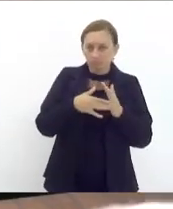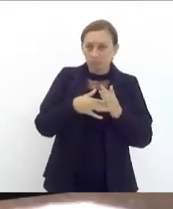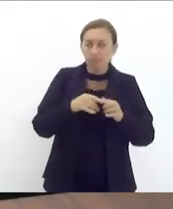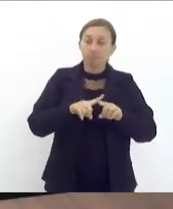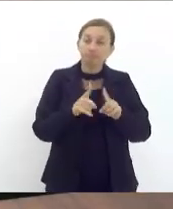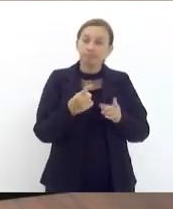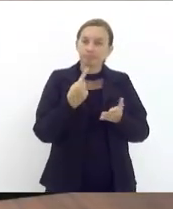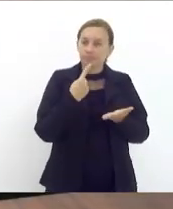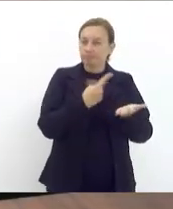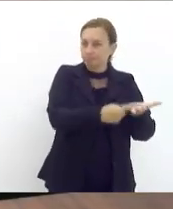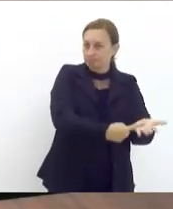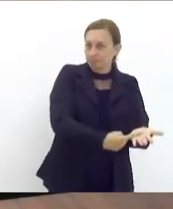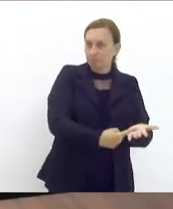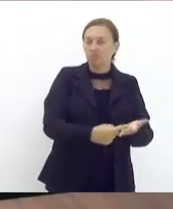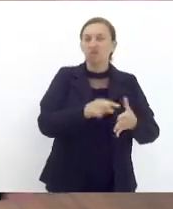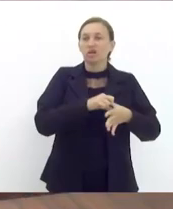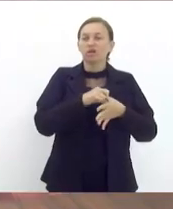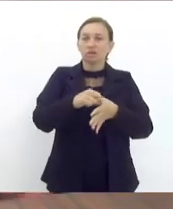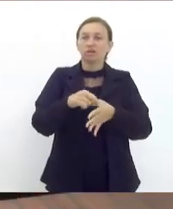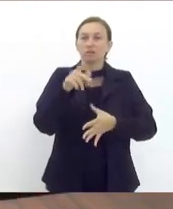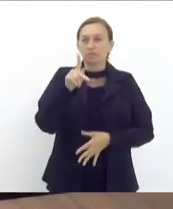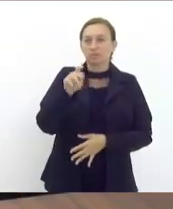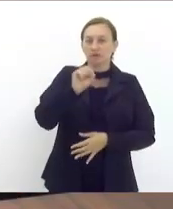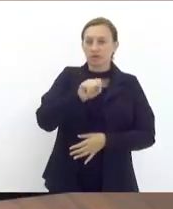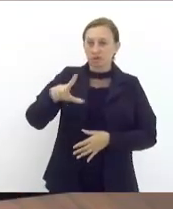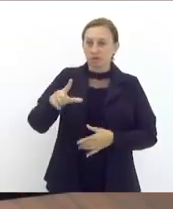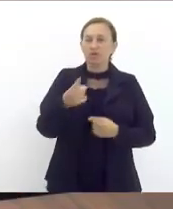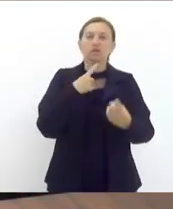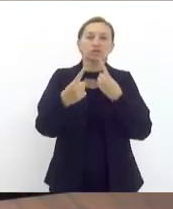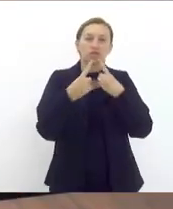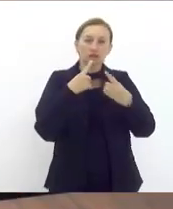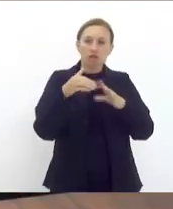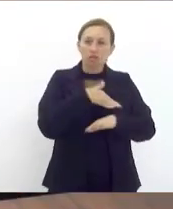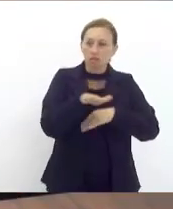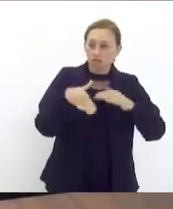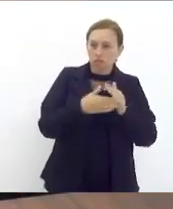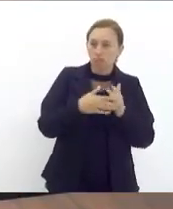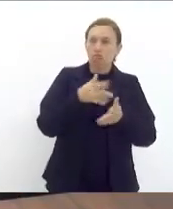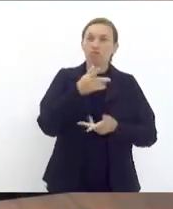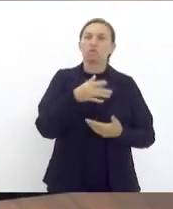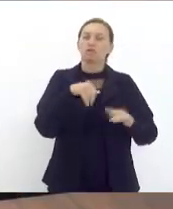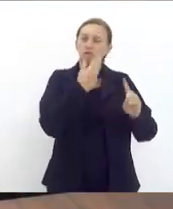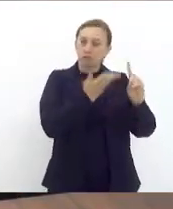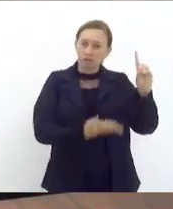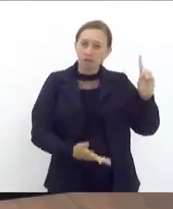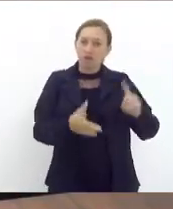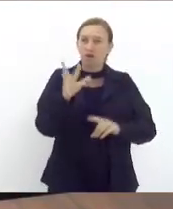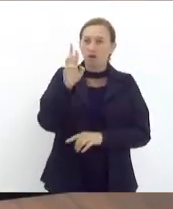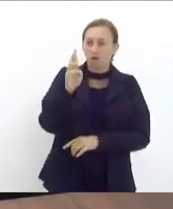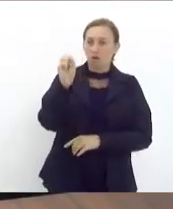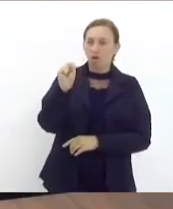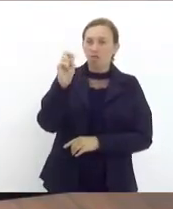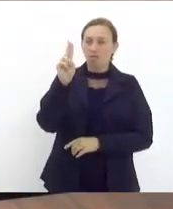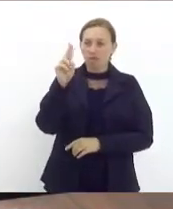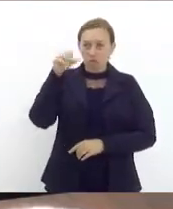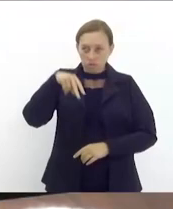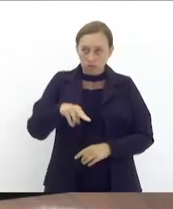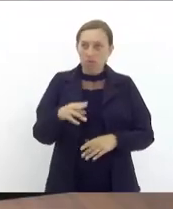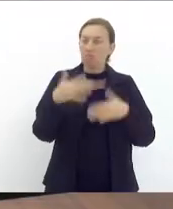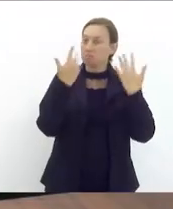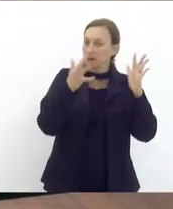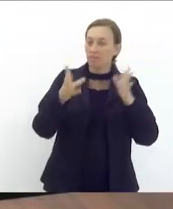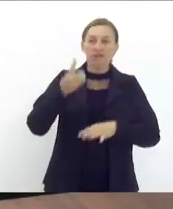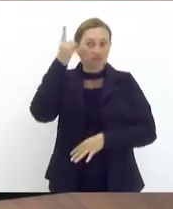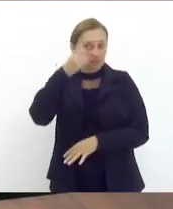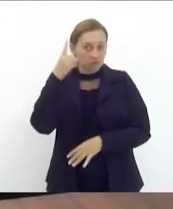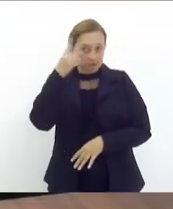me comprometo aqui como líder do PSOL de fazer esse diálogo com a deputada com toda a bancada para que a gente possa homenagear a Robson Grace. Parabéns, deputado. Fico muito feliz